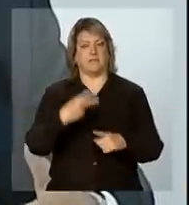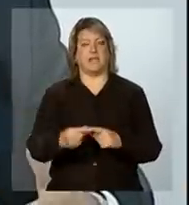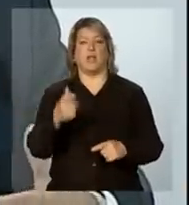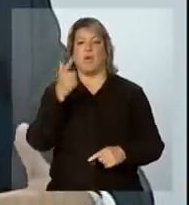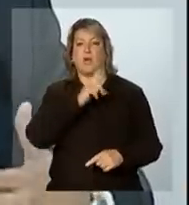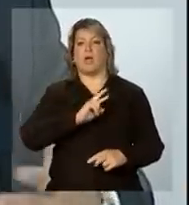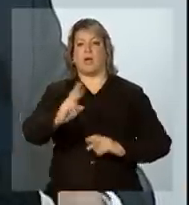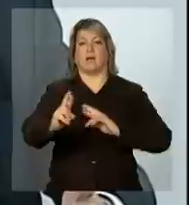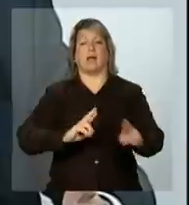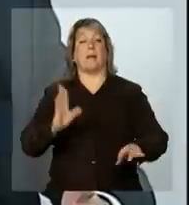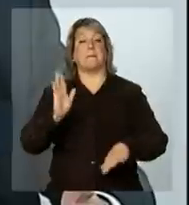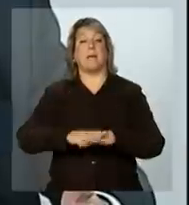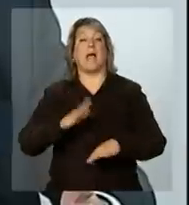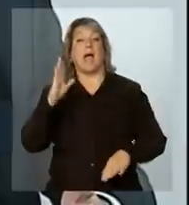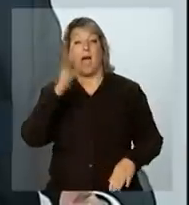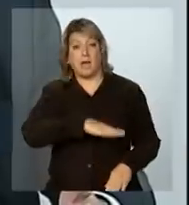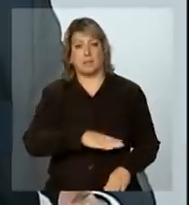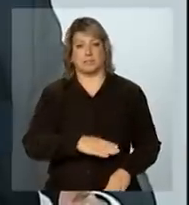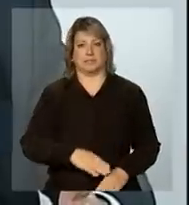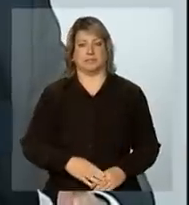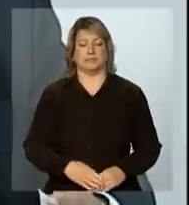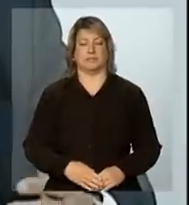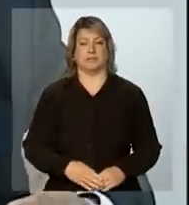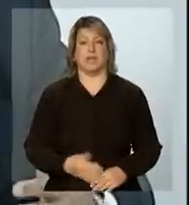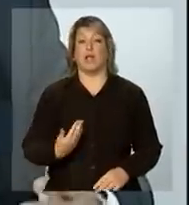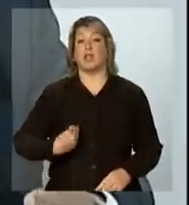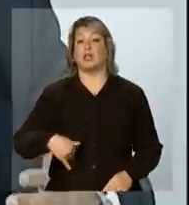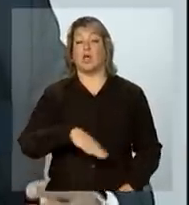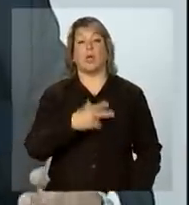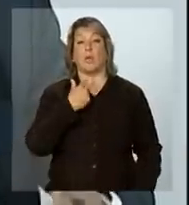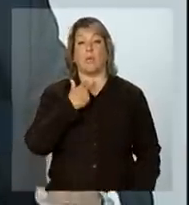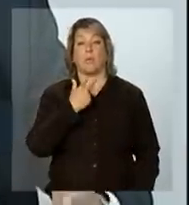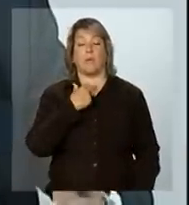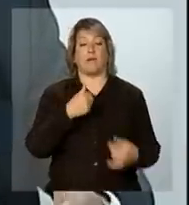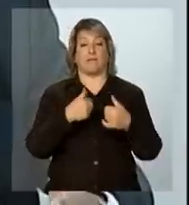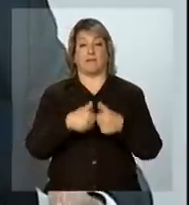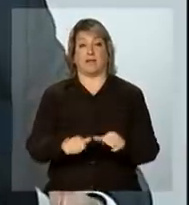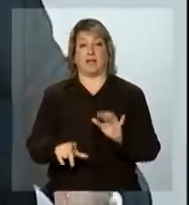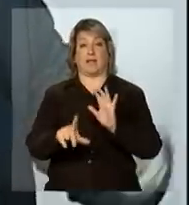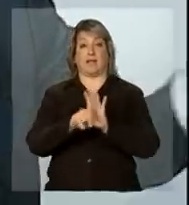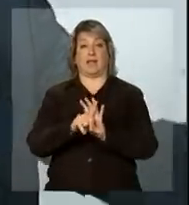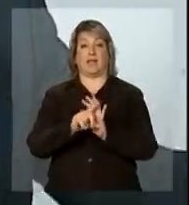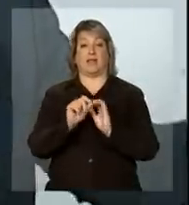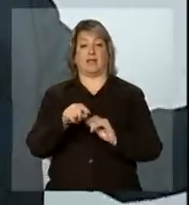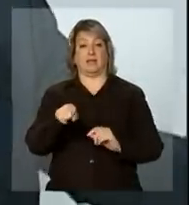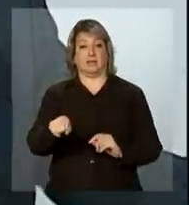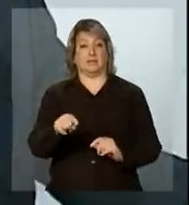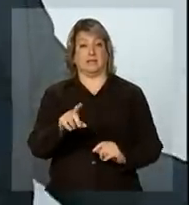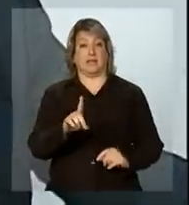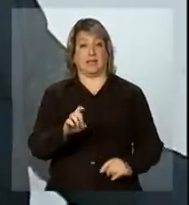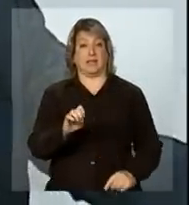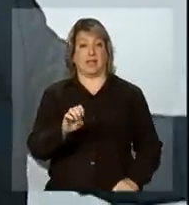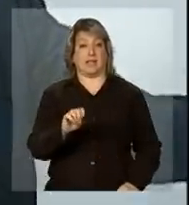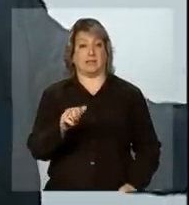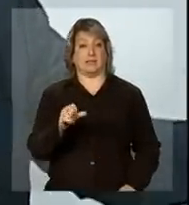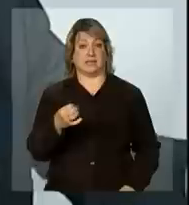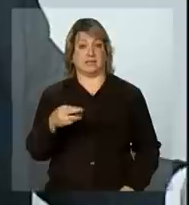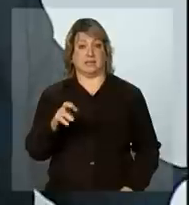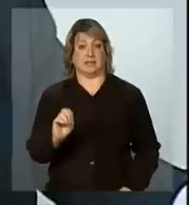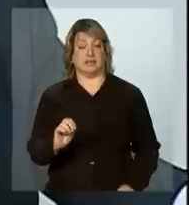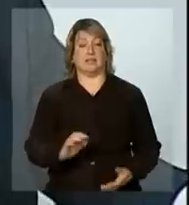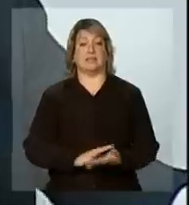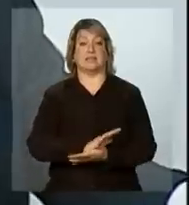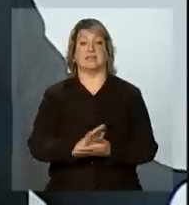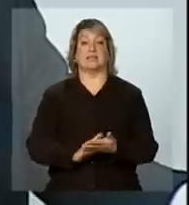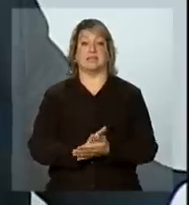darmos respostas mais rápidas. Nós não podemos ficar com a legislação de desastre sem a mesma legislação da Lei